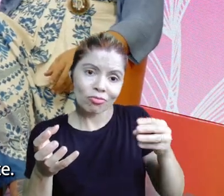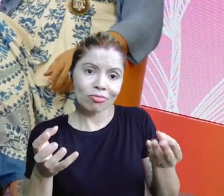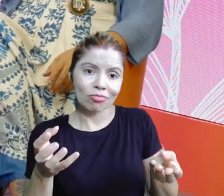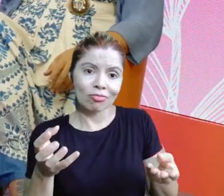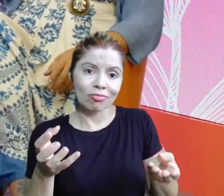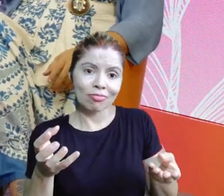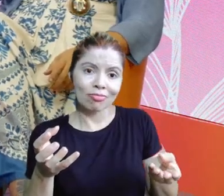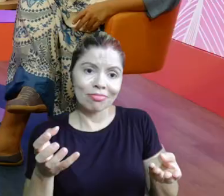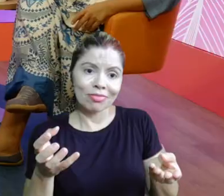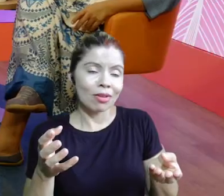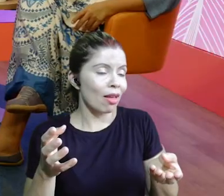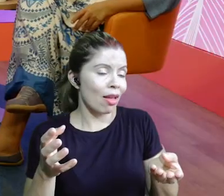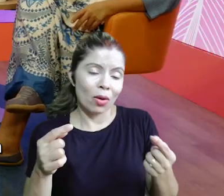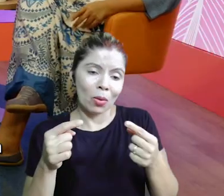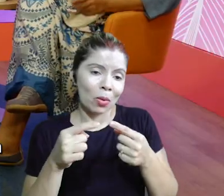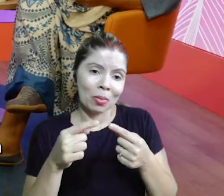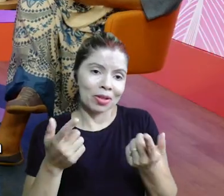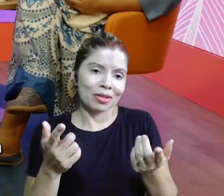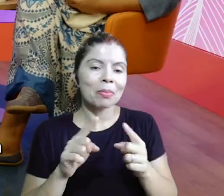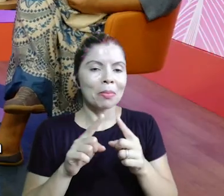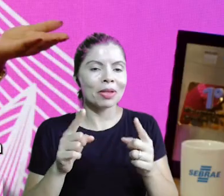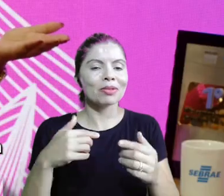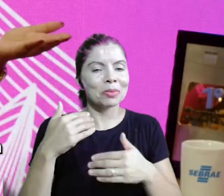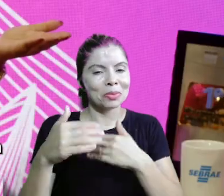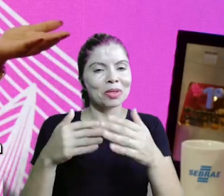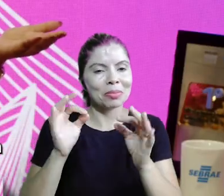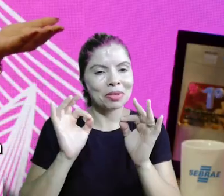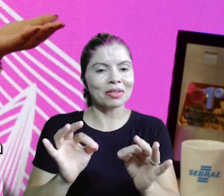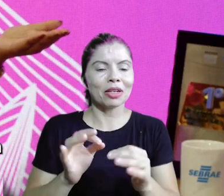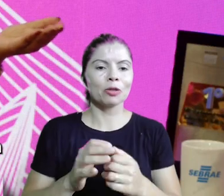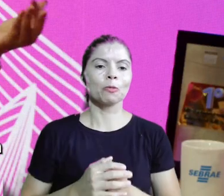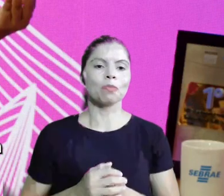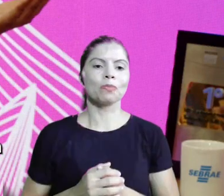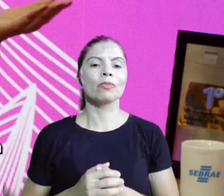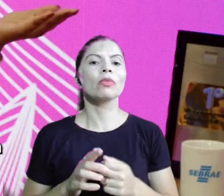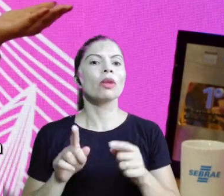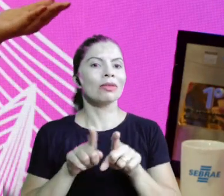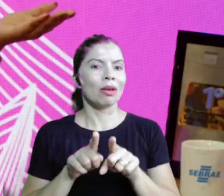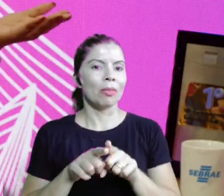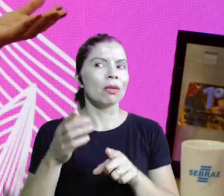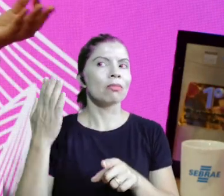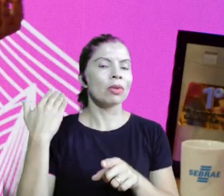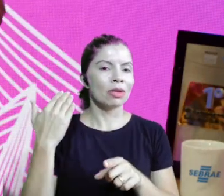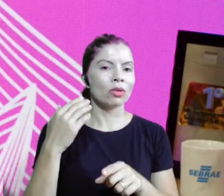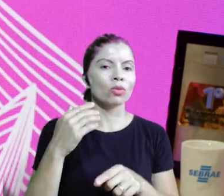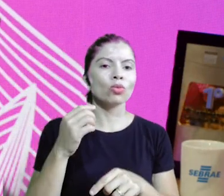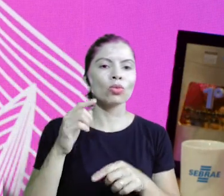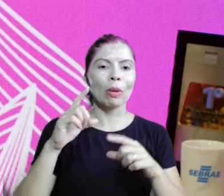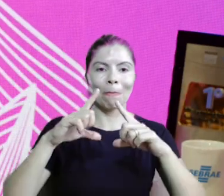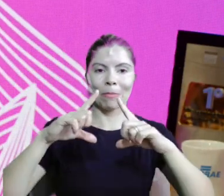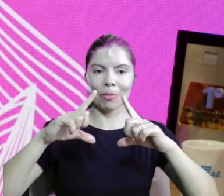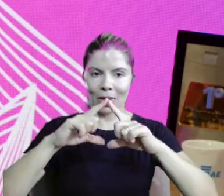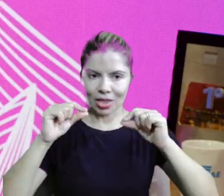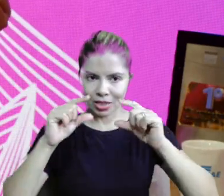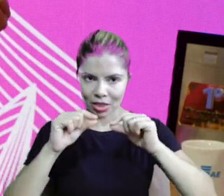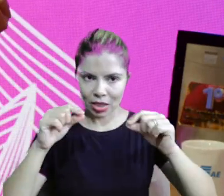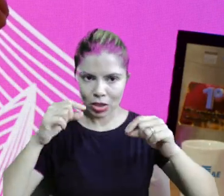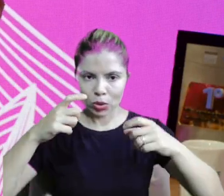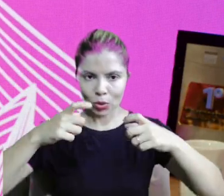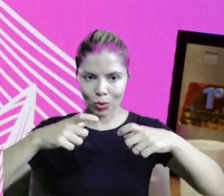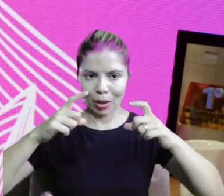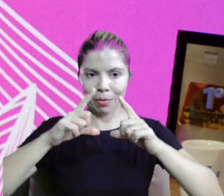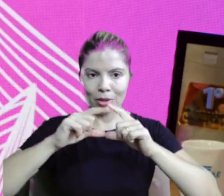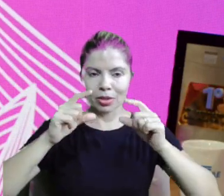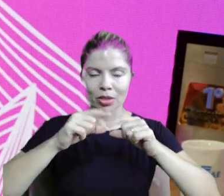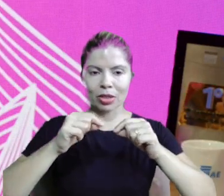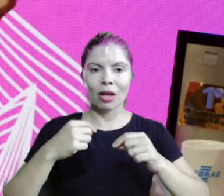temporariamente. Exatamente. E até fazer um recorte, né, porque a gente esteve com a família da Gabi em Brasília, a alegria do filho dela de